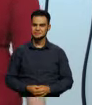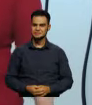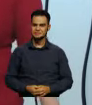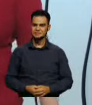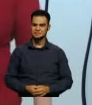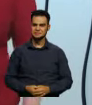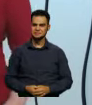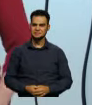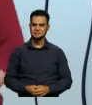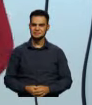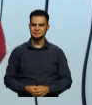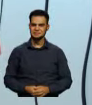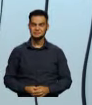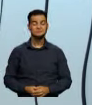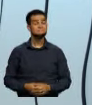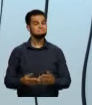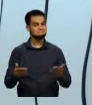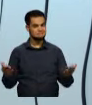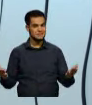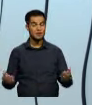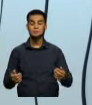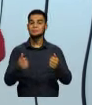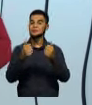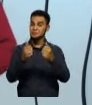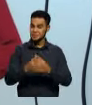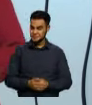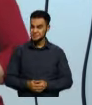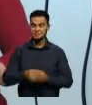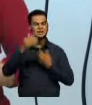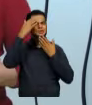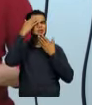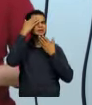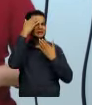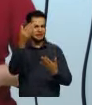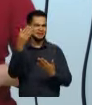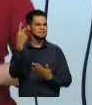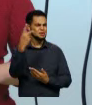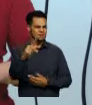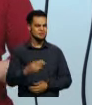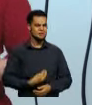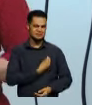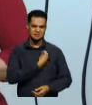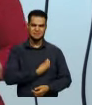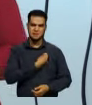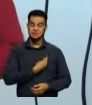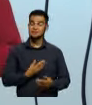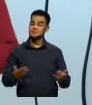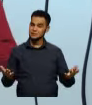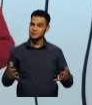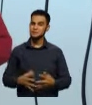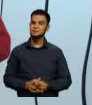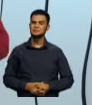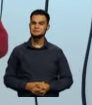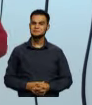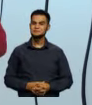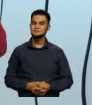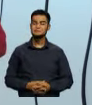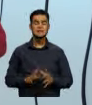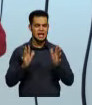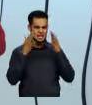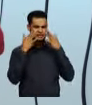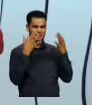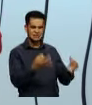Muito bem, aluno! Sou grata pela sua participação e se ligue na